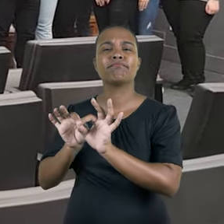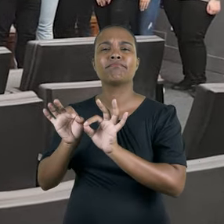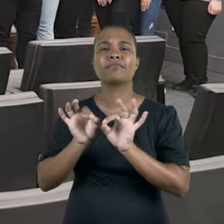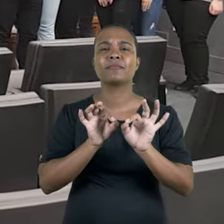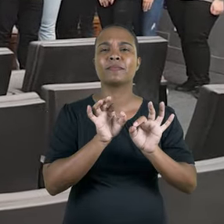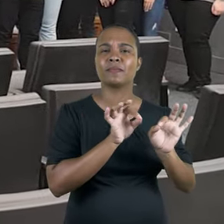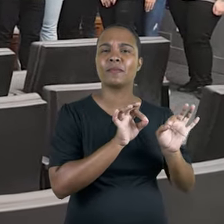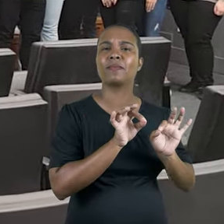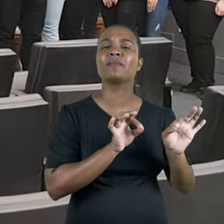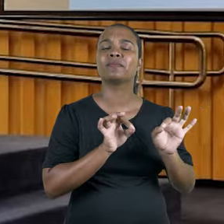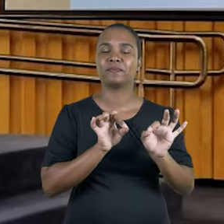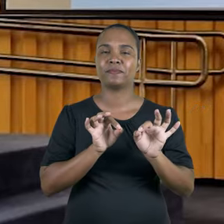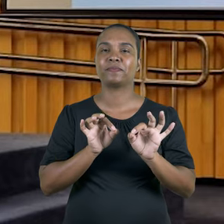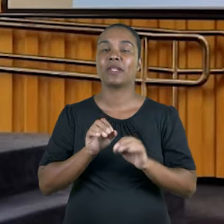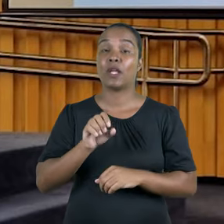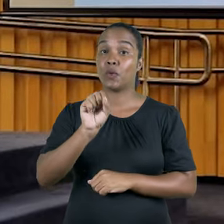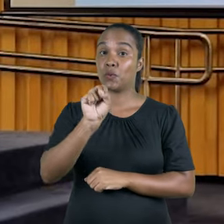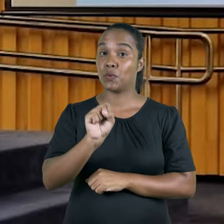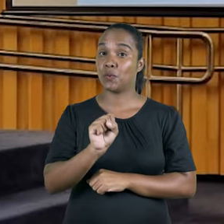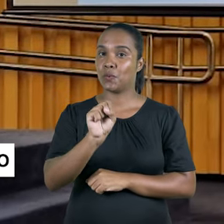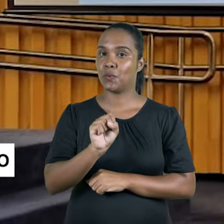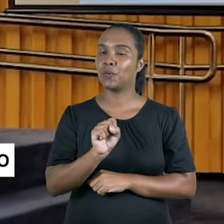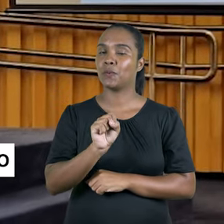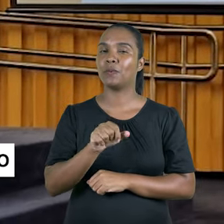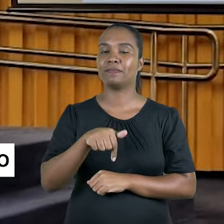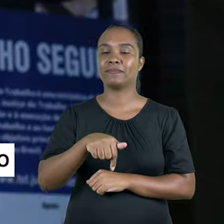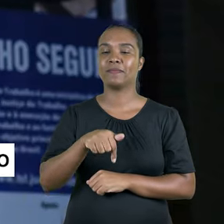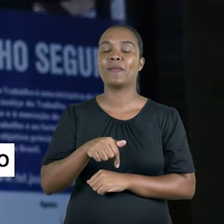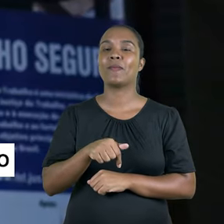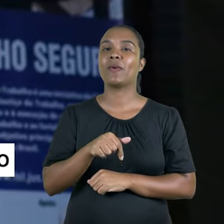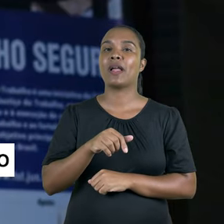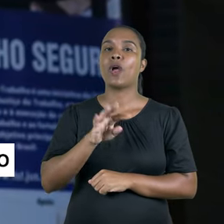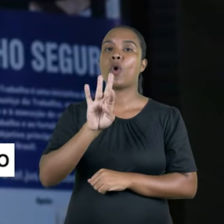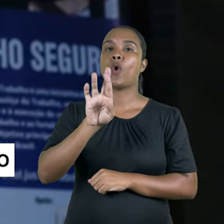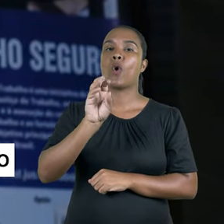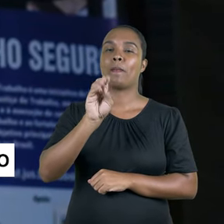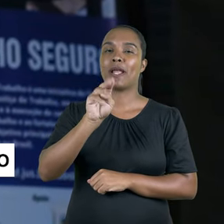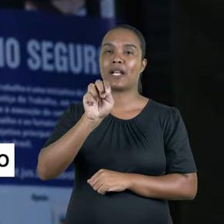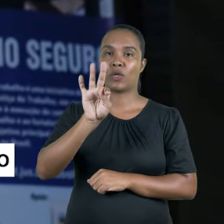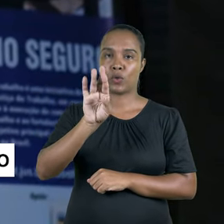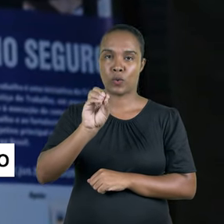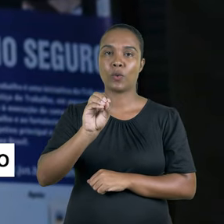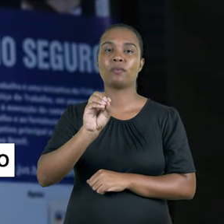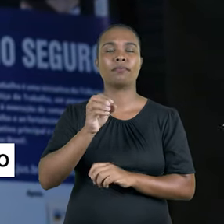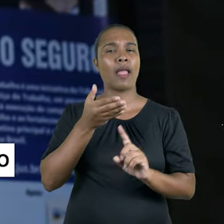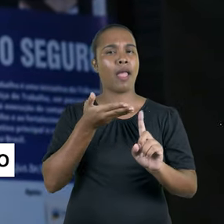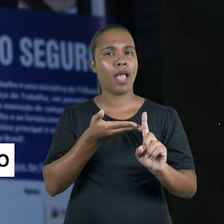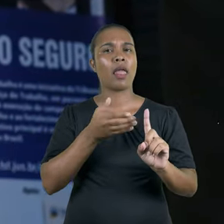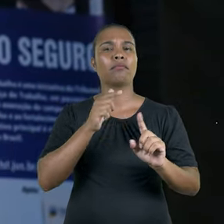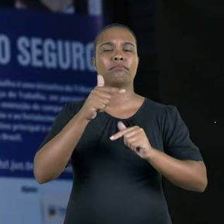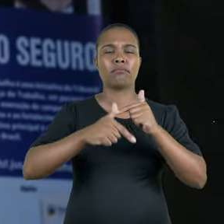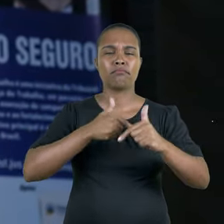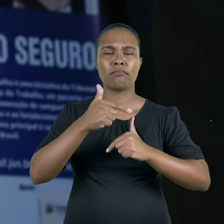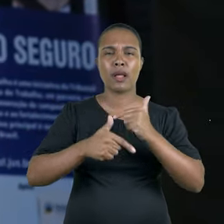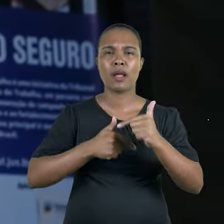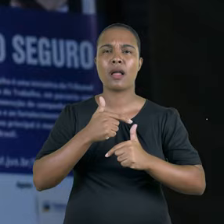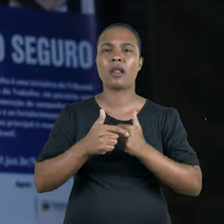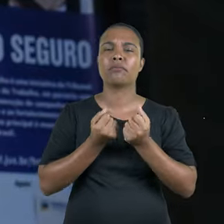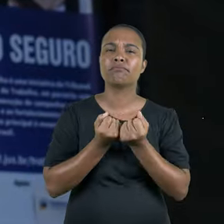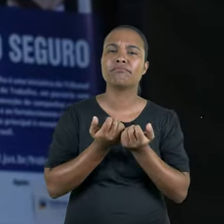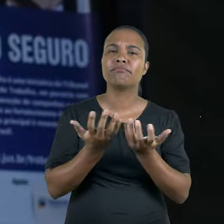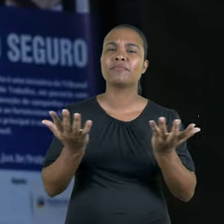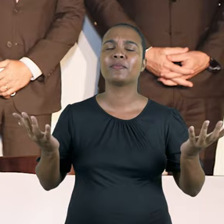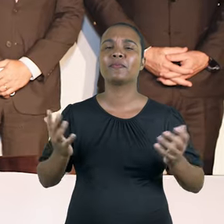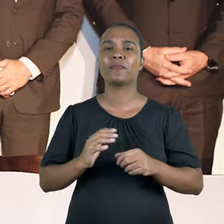representantes dedicados. Na região sul, o desembargador do TRTSC, Roberto Luiz Guglhometo, está à frente das